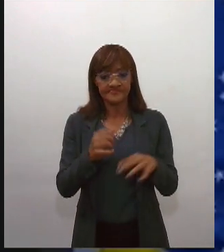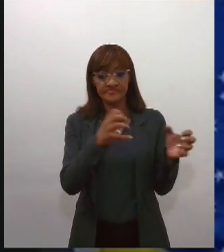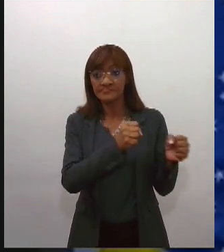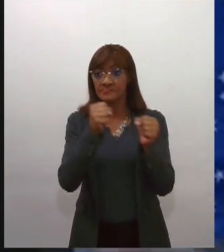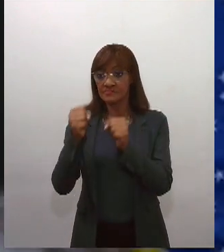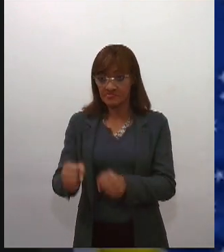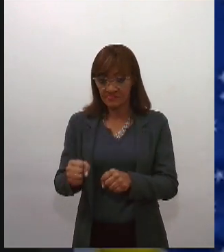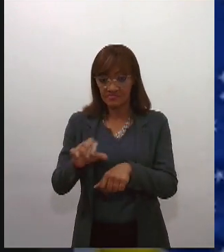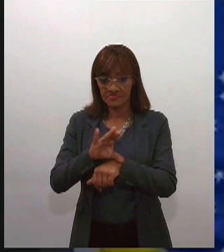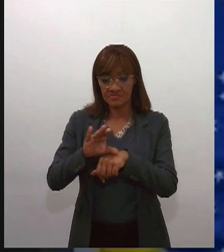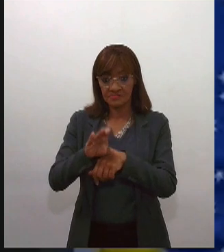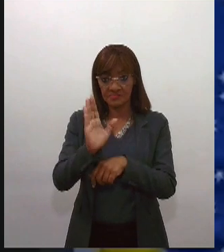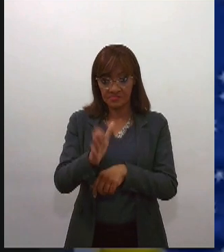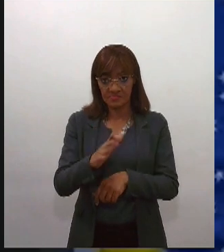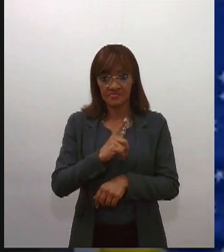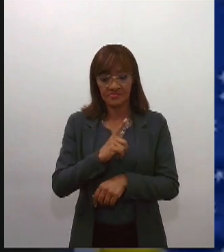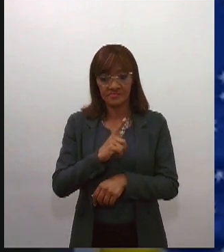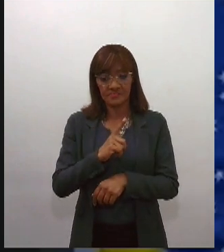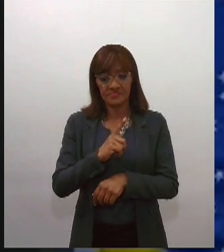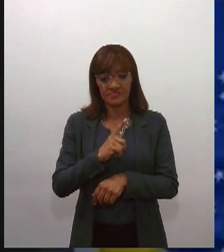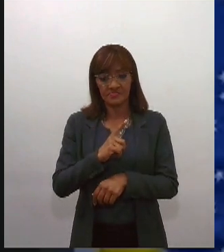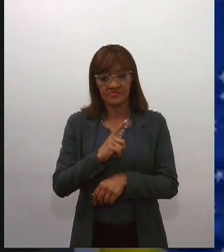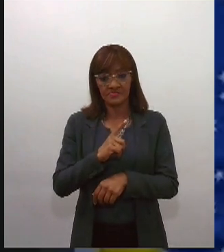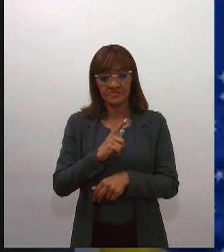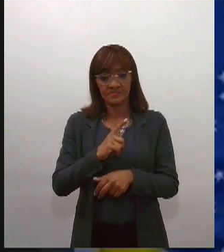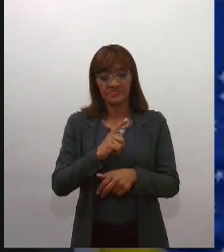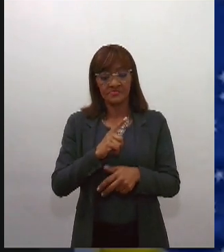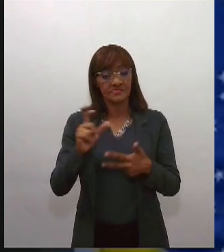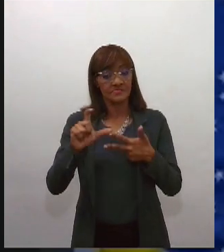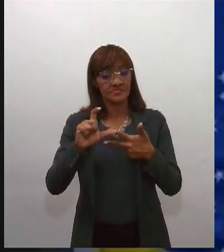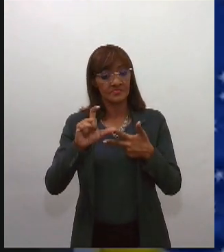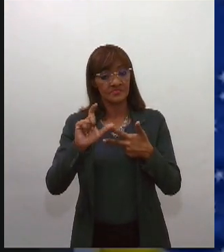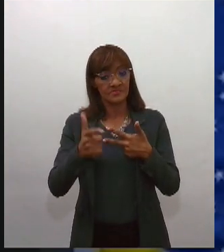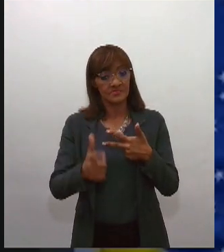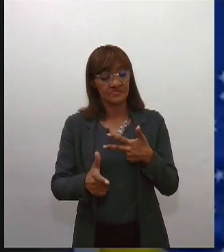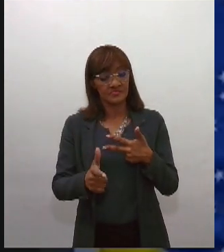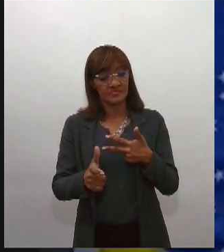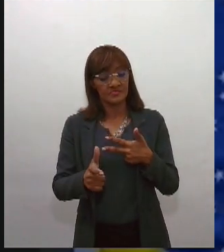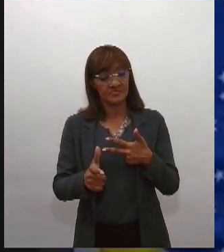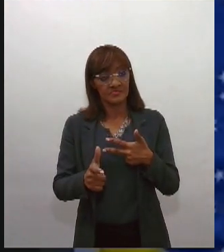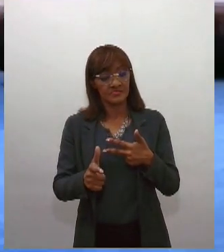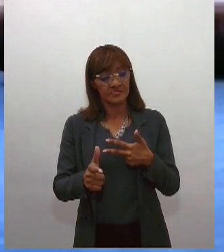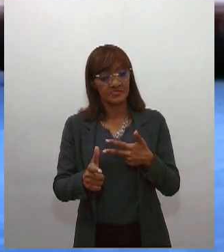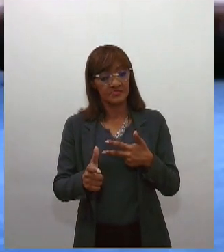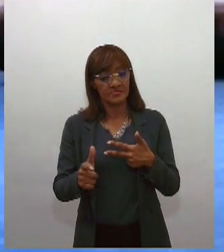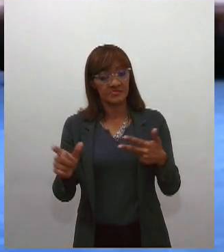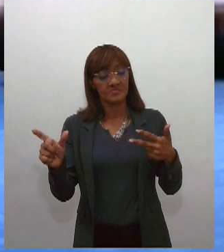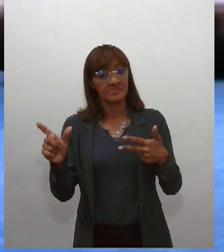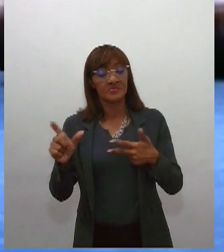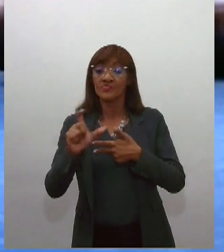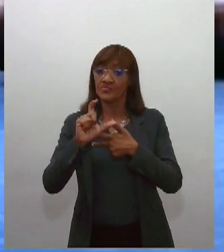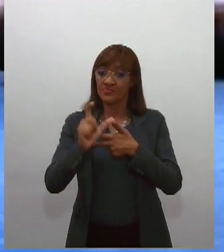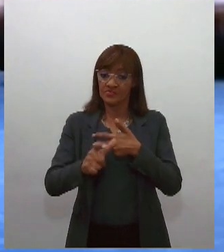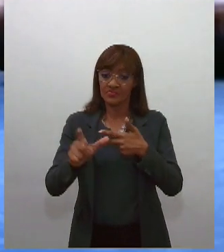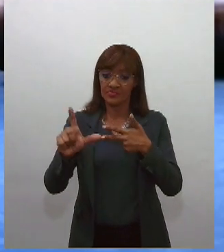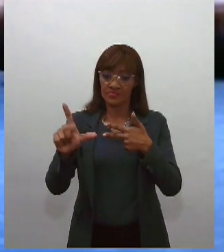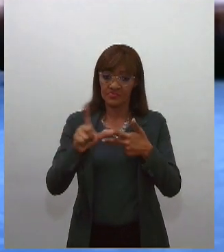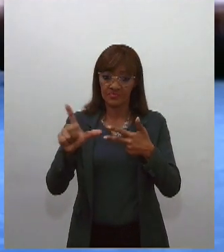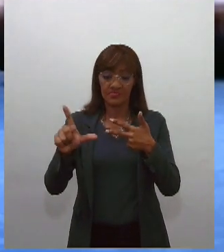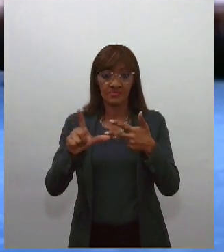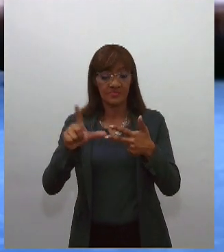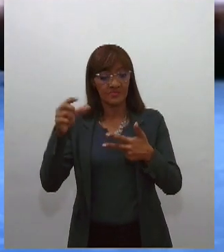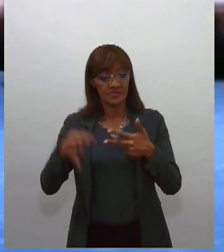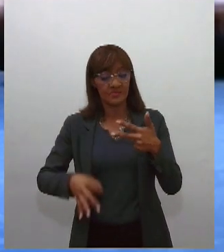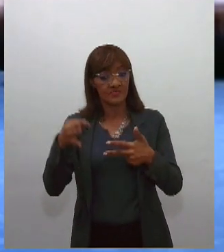o Executivo, o Legislativo e o Judiciário. Eu ouço muita coisa errada